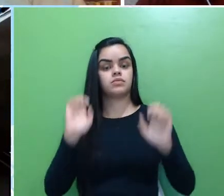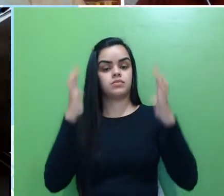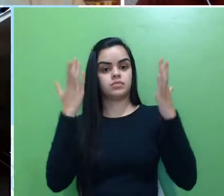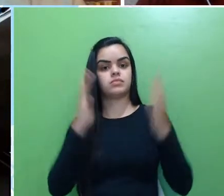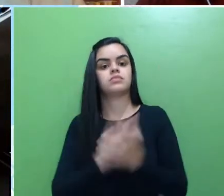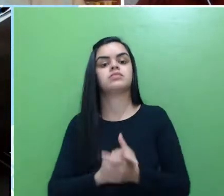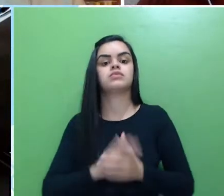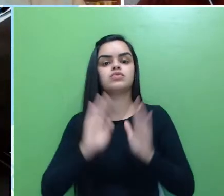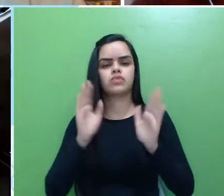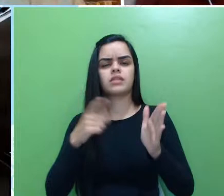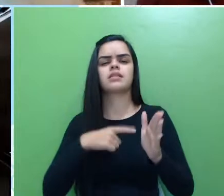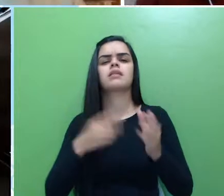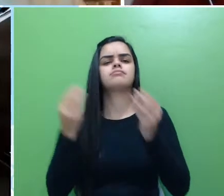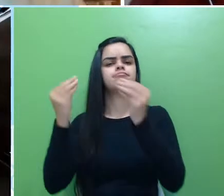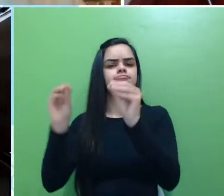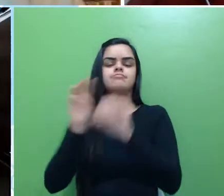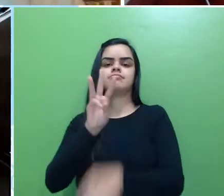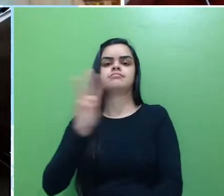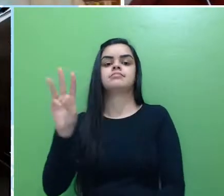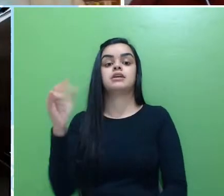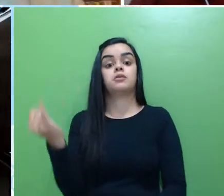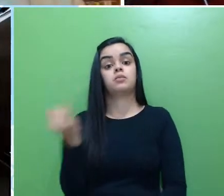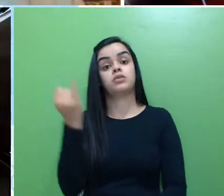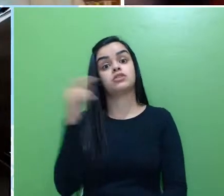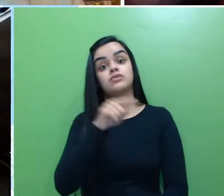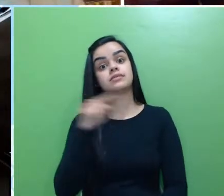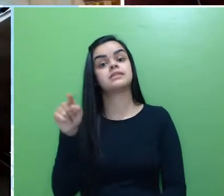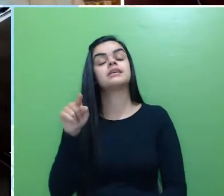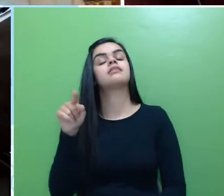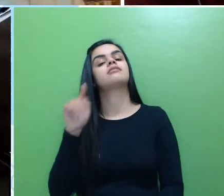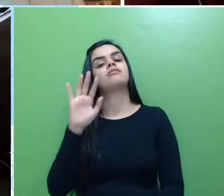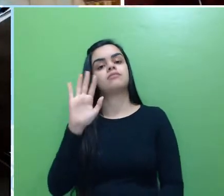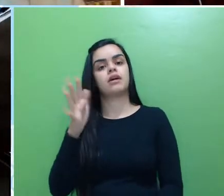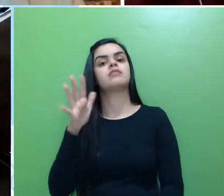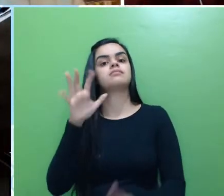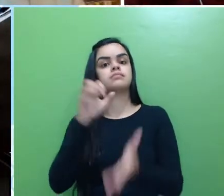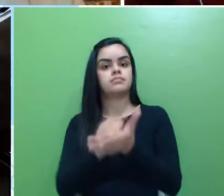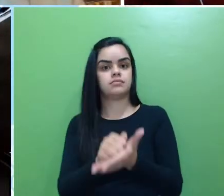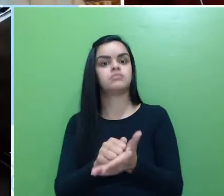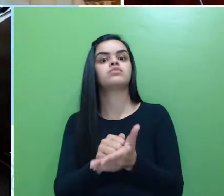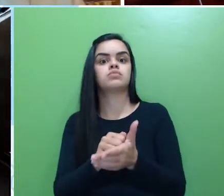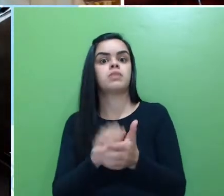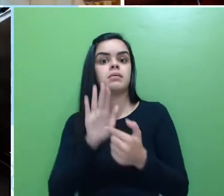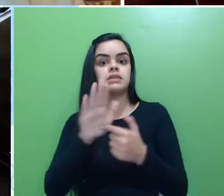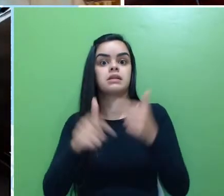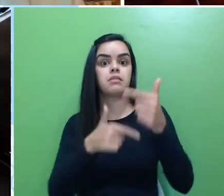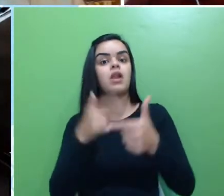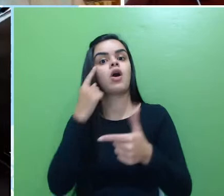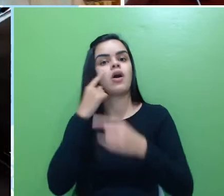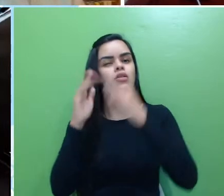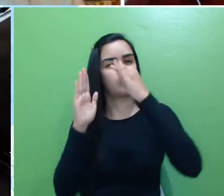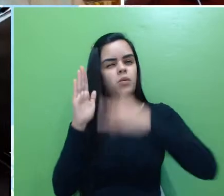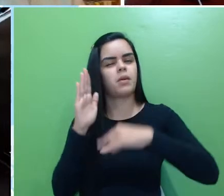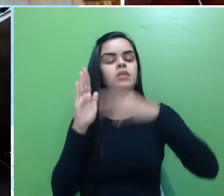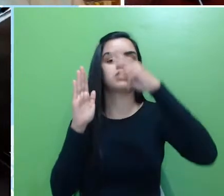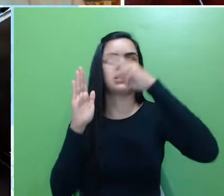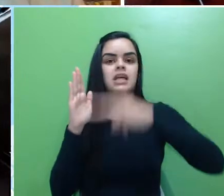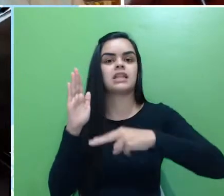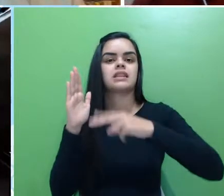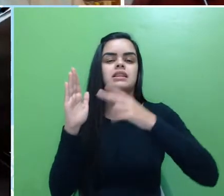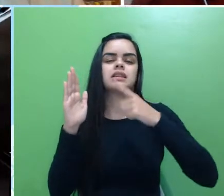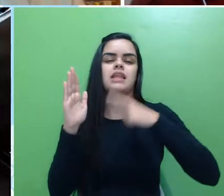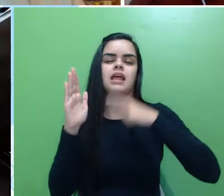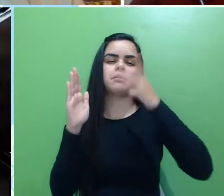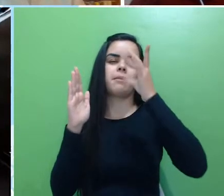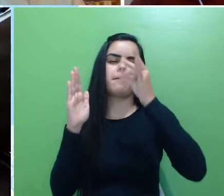disponível no site e é importante que quem vai submeter trabalho dê uma lida nesse documento. Lá tem vários detalhezinhos,